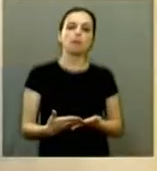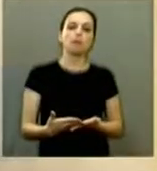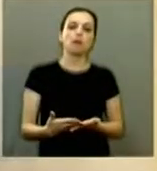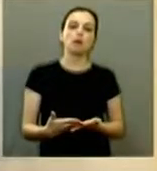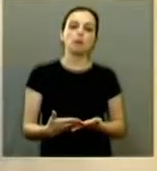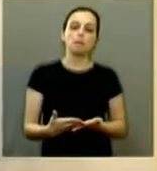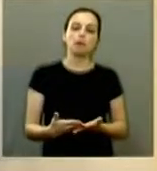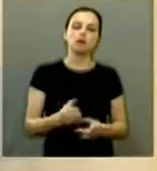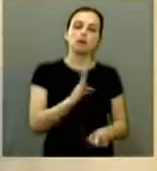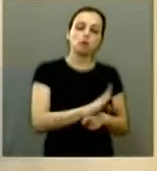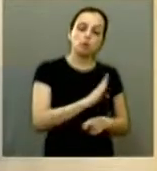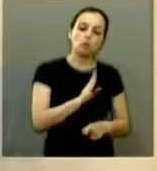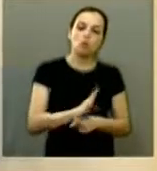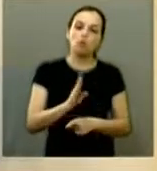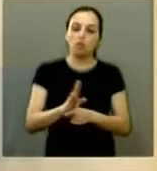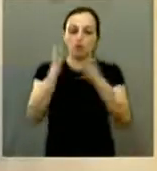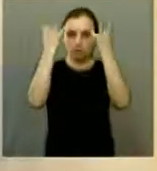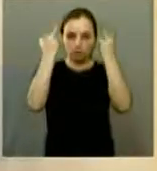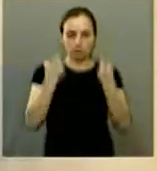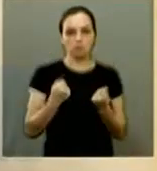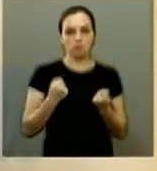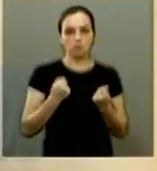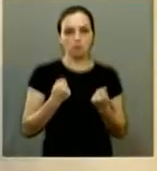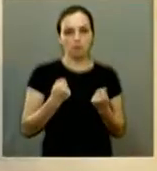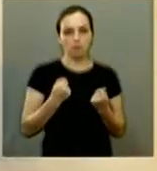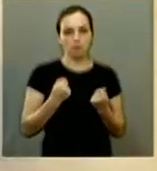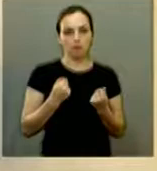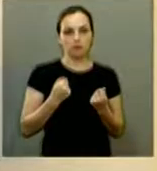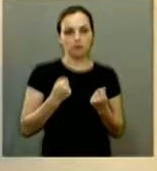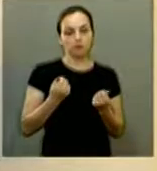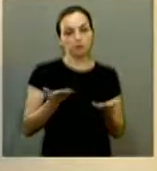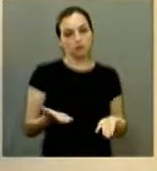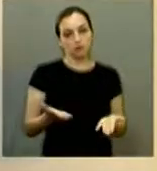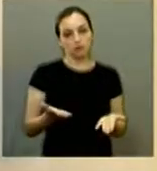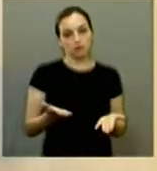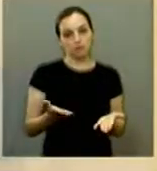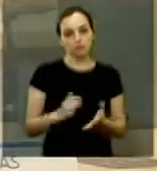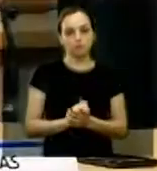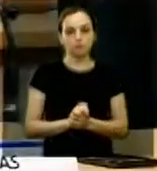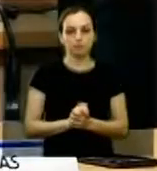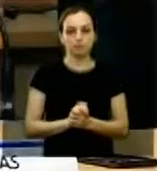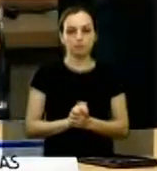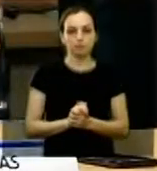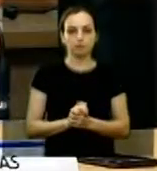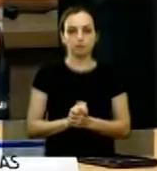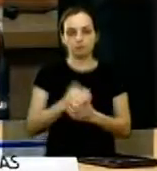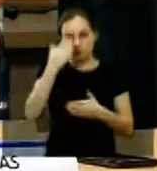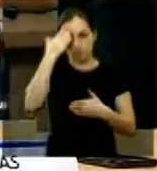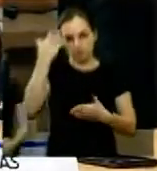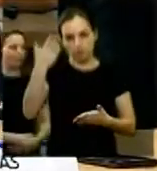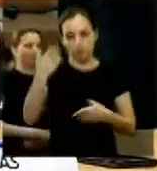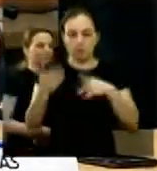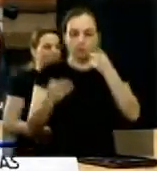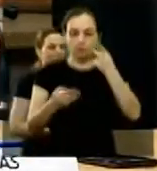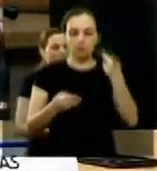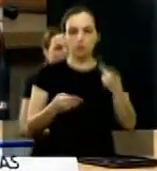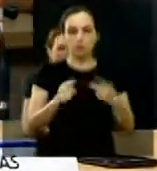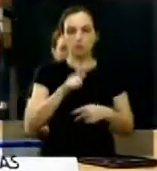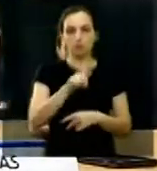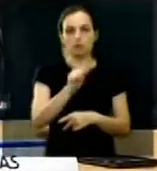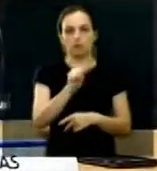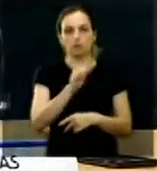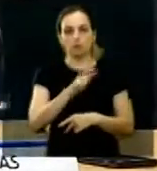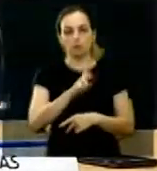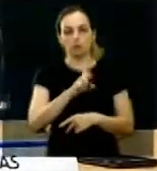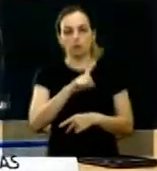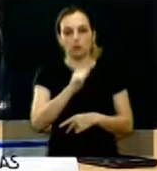de maltratar acariciar e dar beijinho então tá é isso aí obrigado vereador vereadora Gabriela